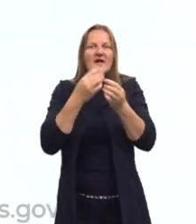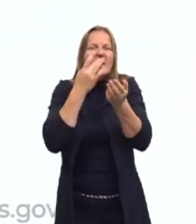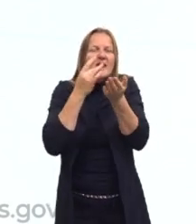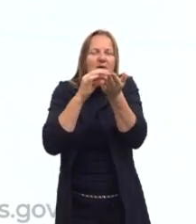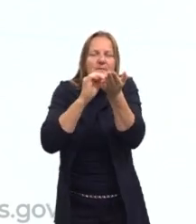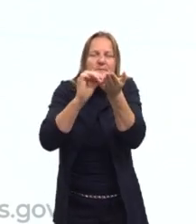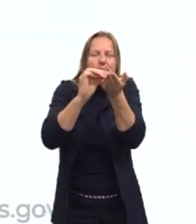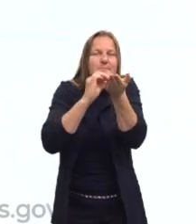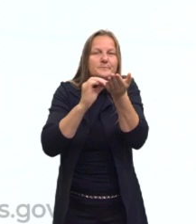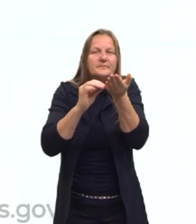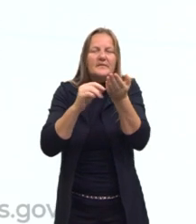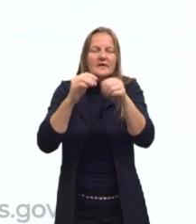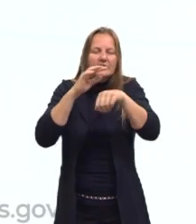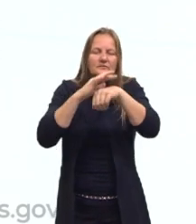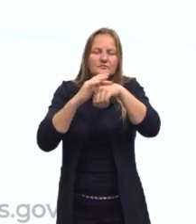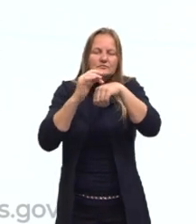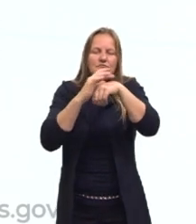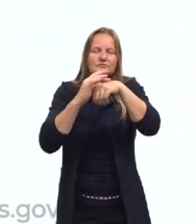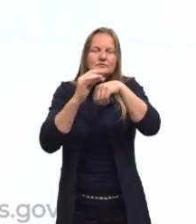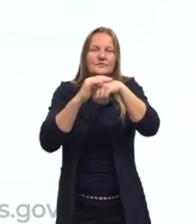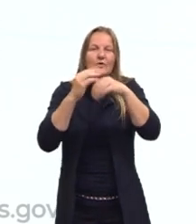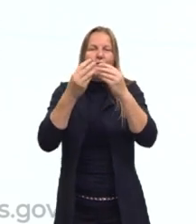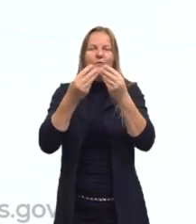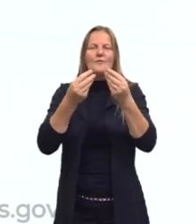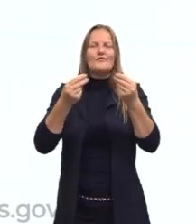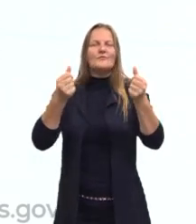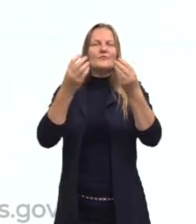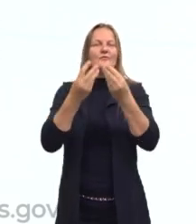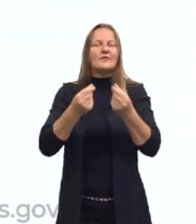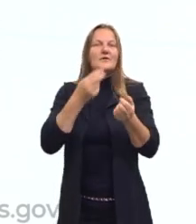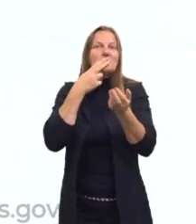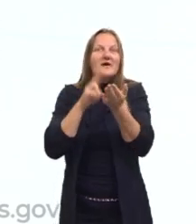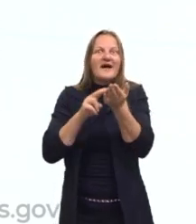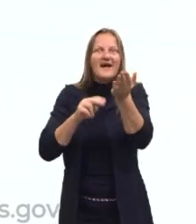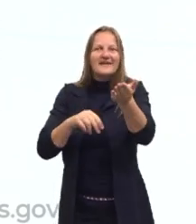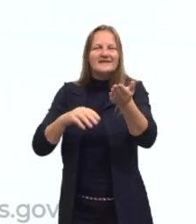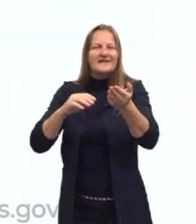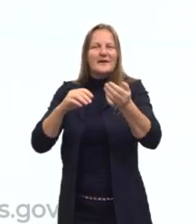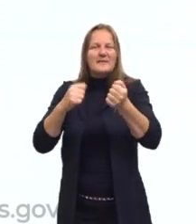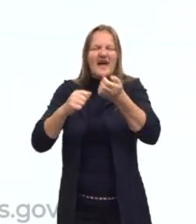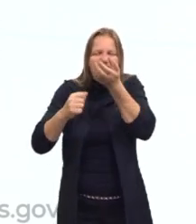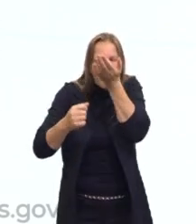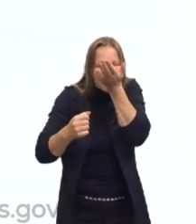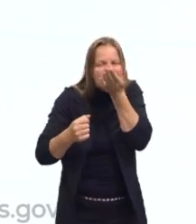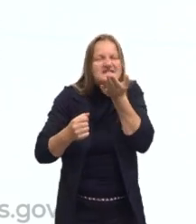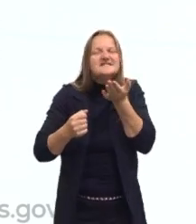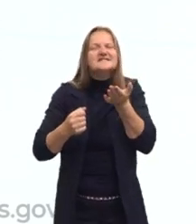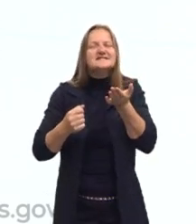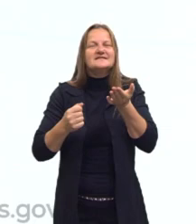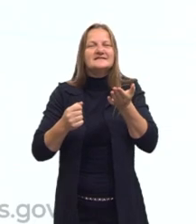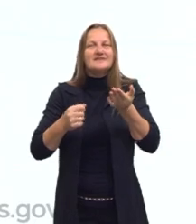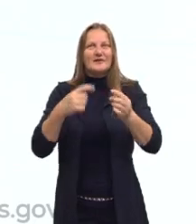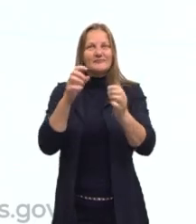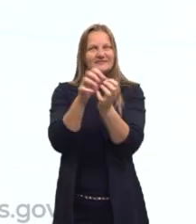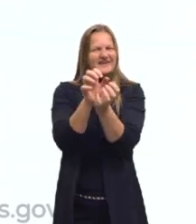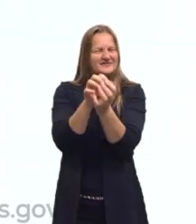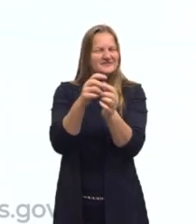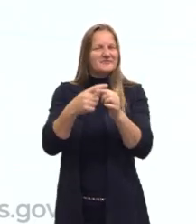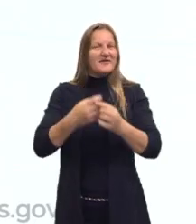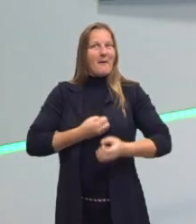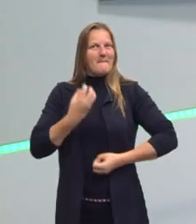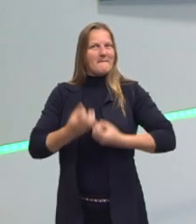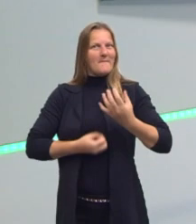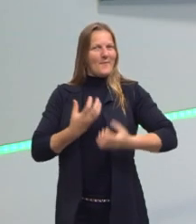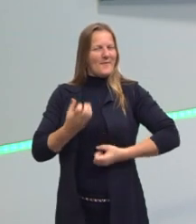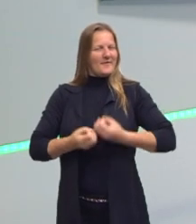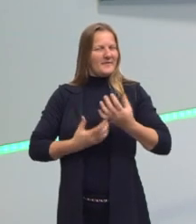acalma o machucado. As cartas de amor deveriam ser abertas com os dentes. Isso era o poema, a gente